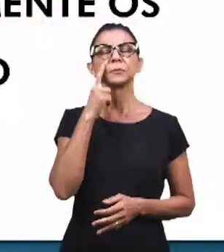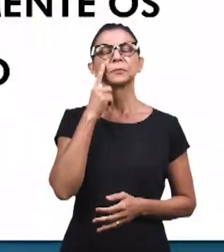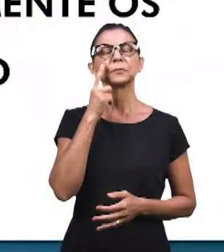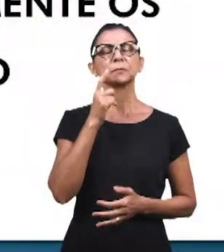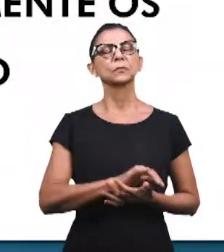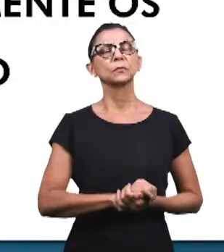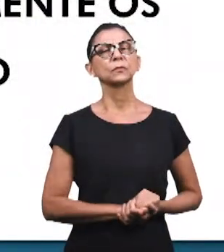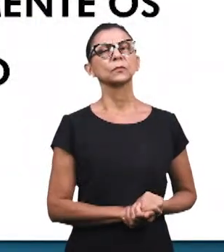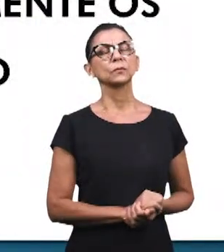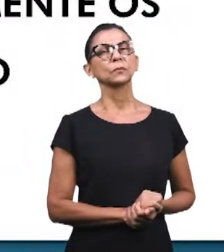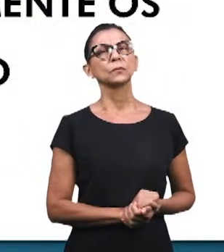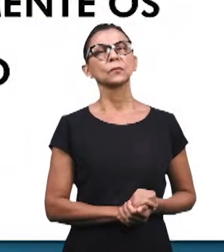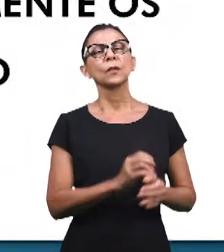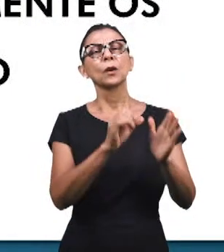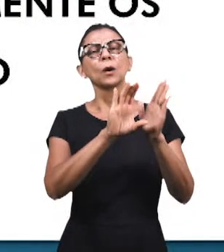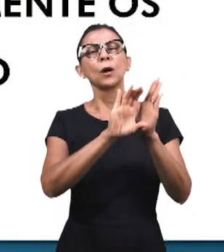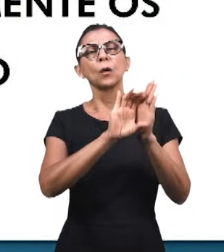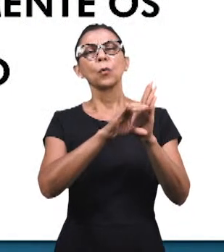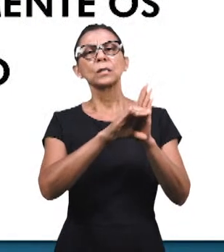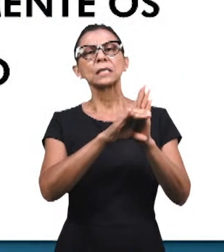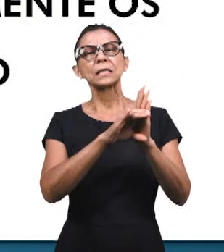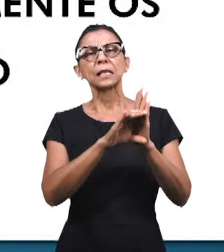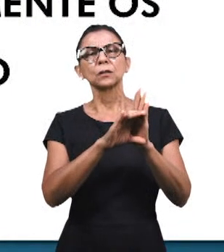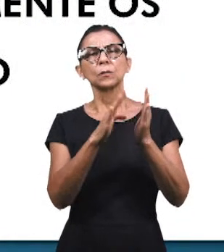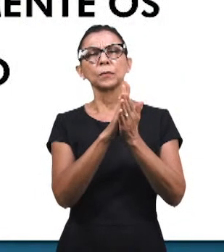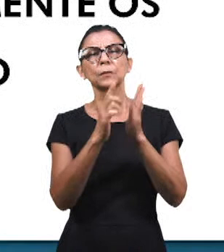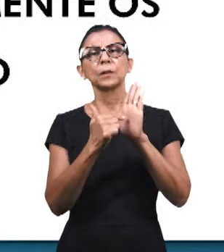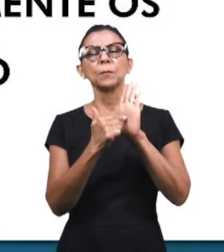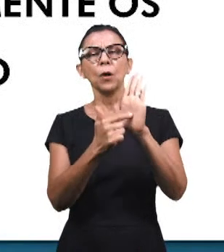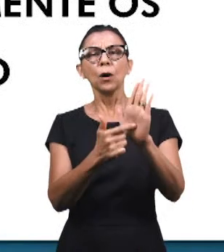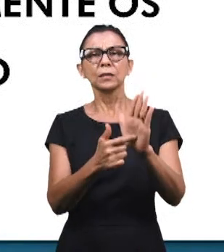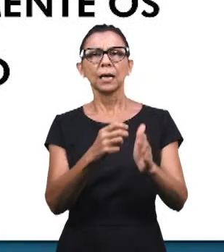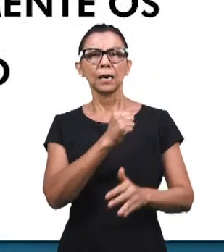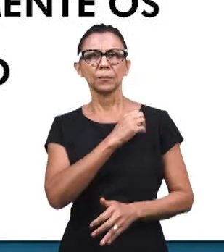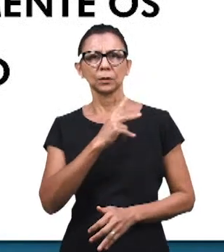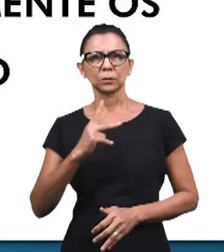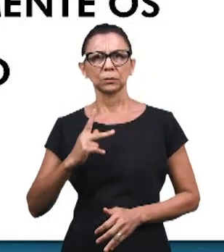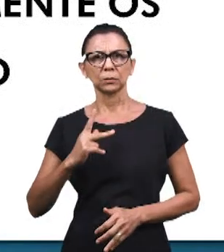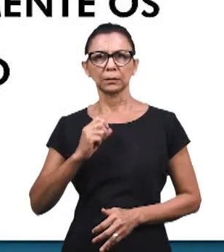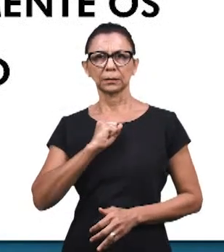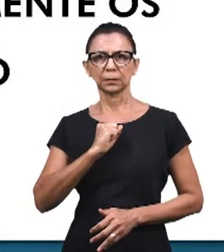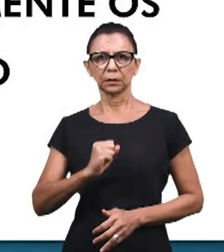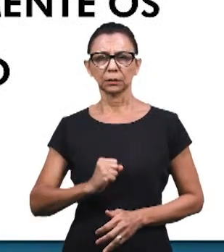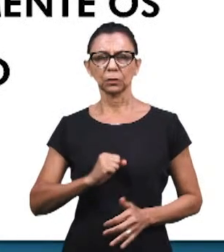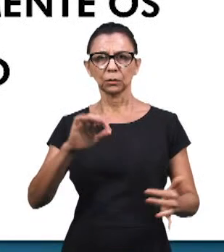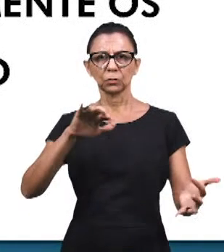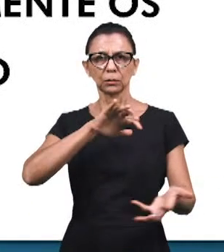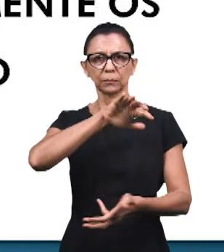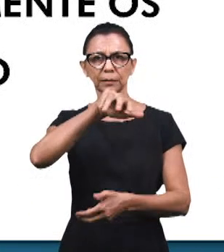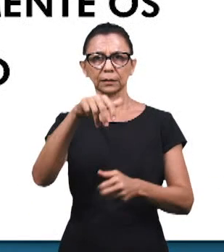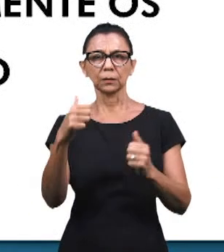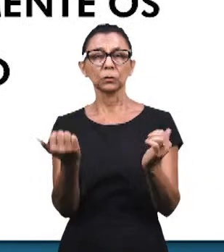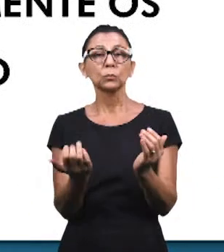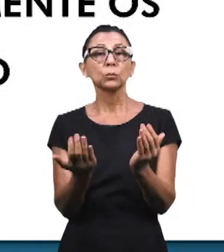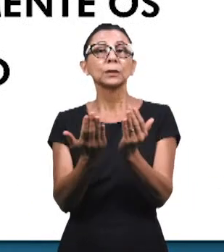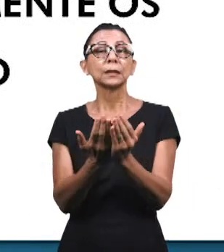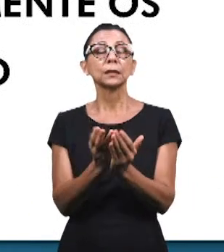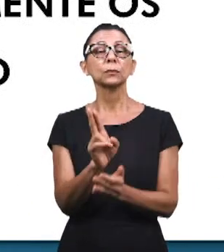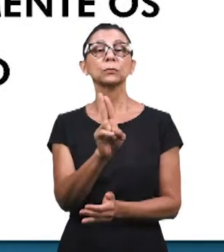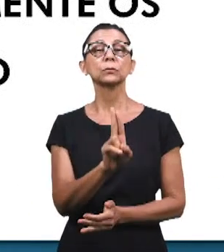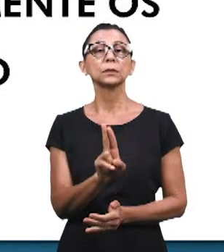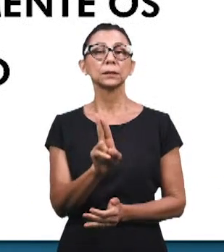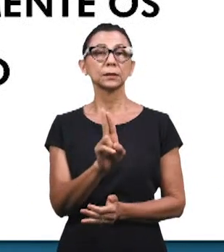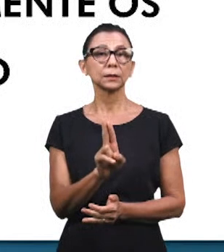Qual o conceito bíblico, apostólico, do sacerdócio universal do crente, usando